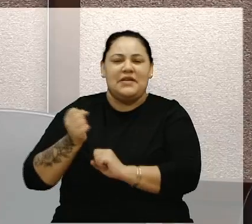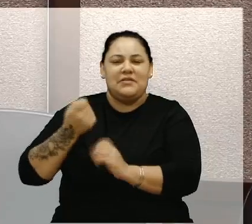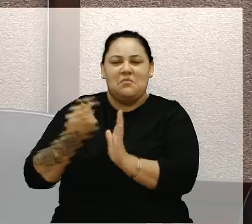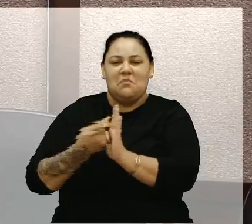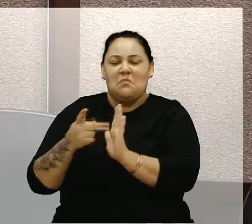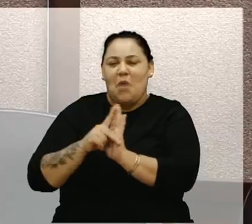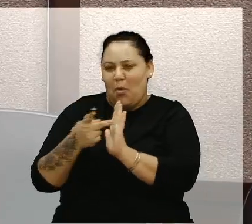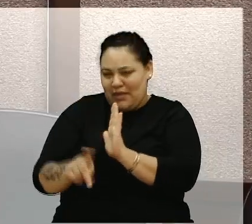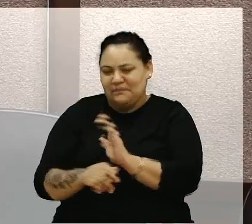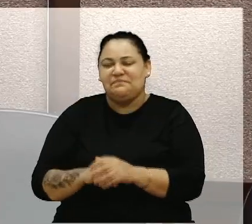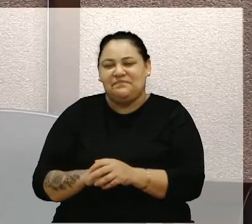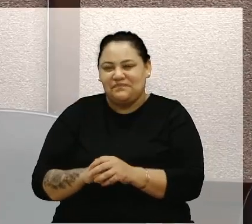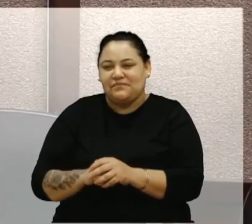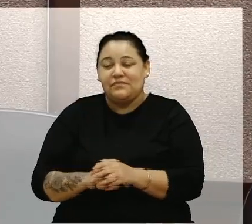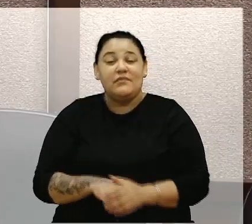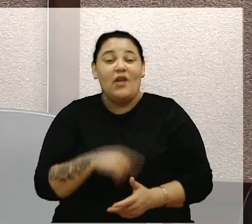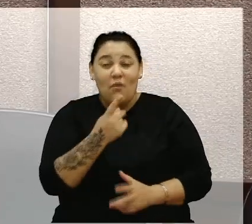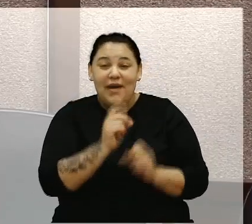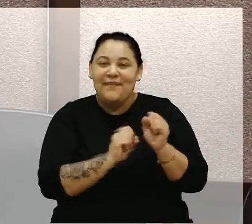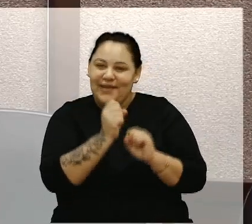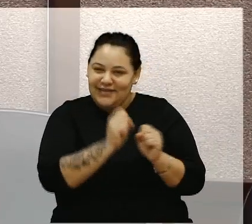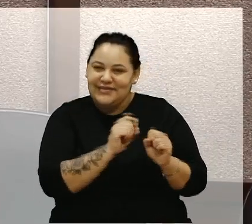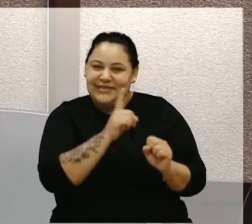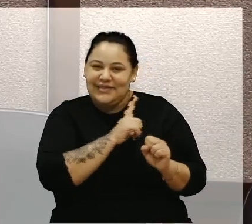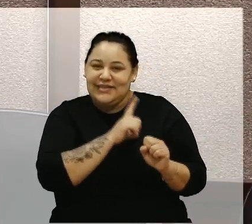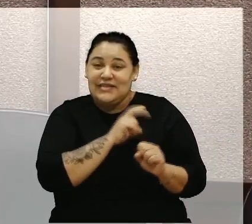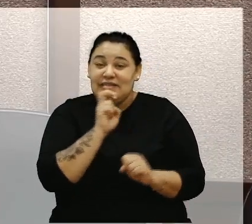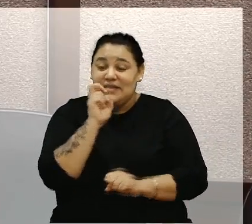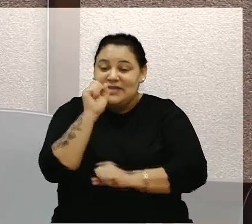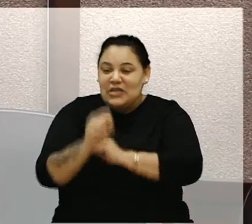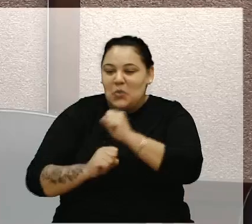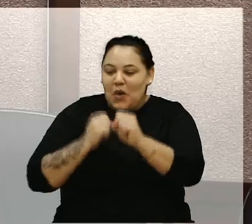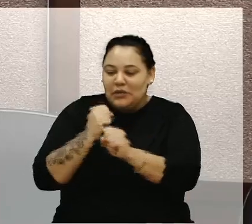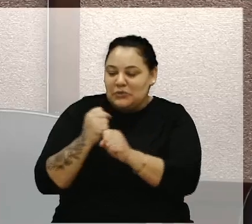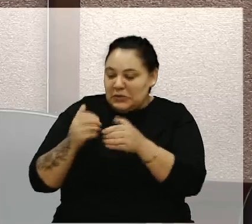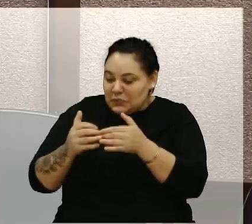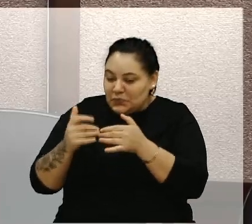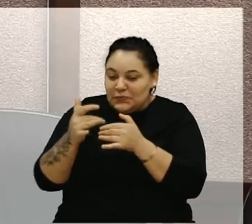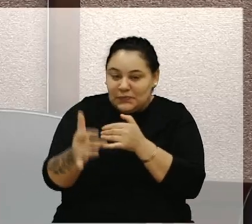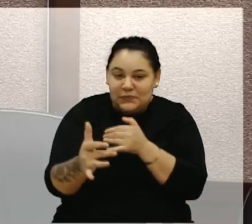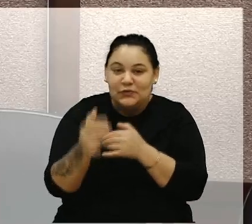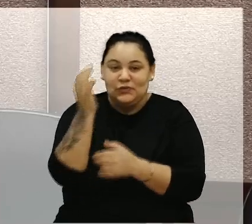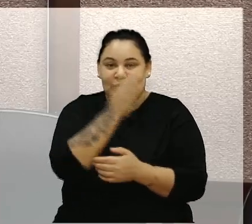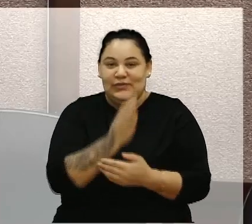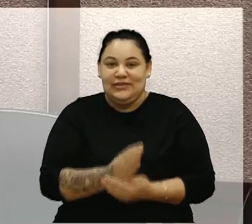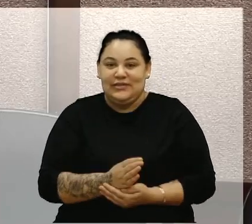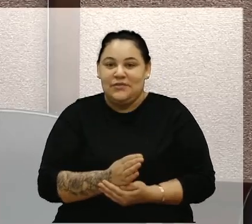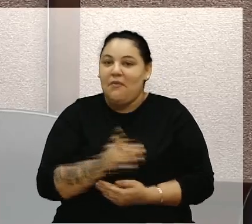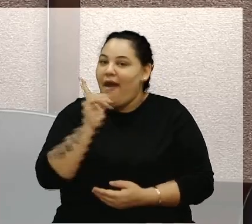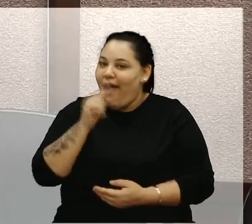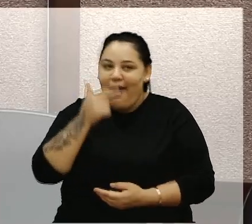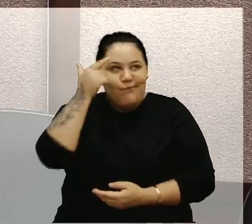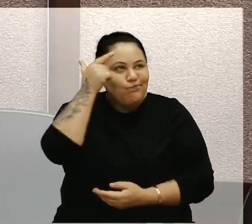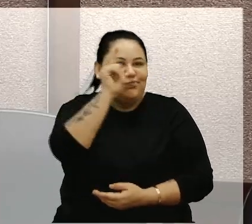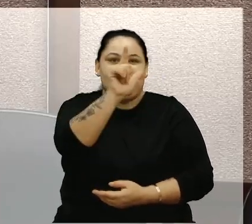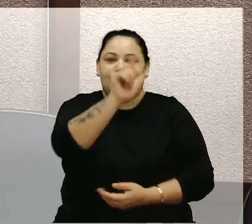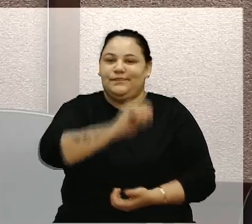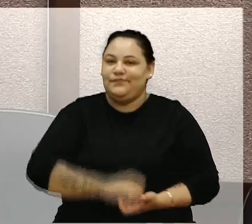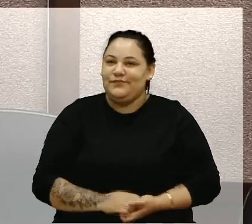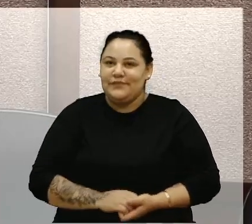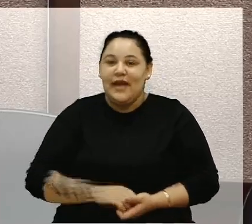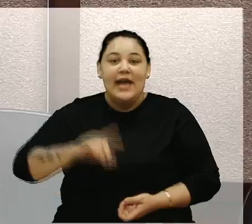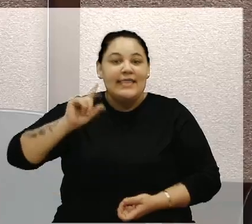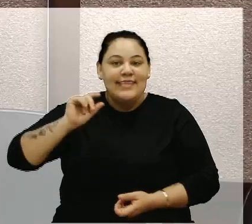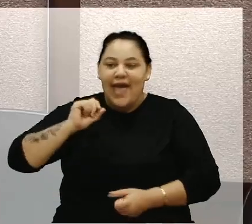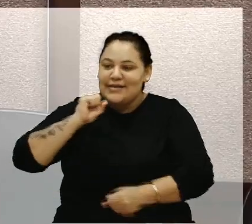Uma empresa que tem cinco anos de duração no Brasil é uma vitória. Dez anos de